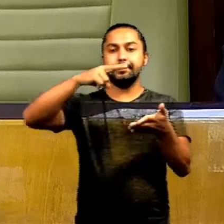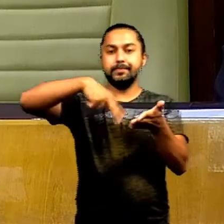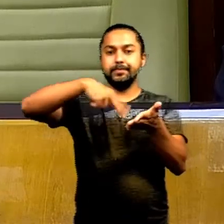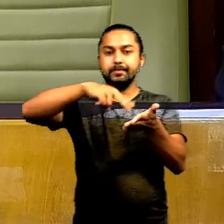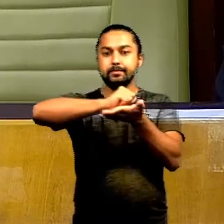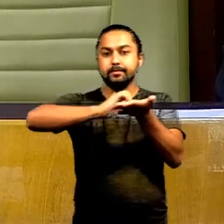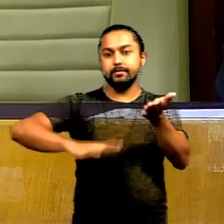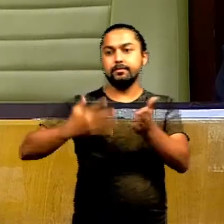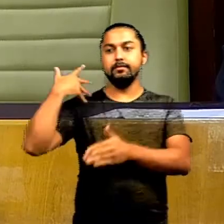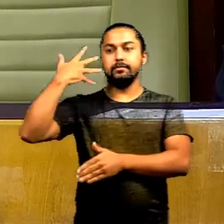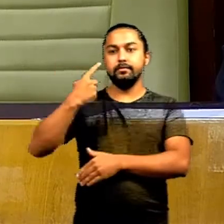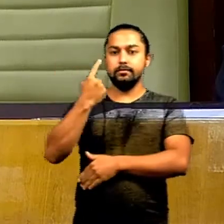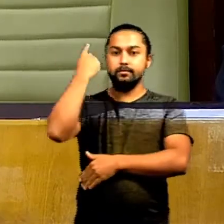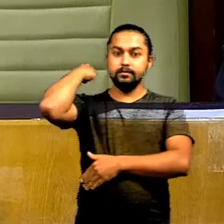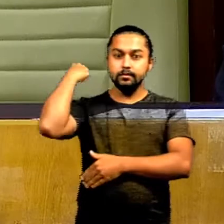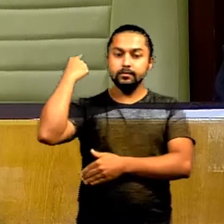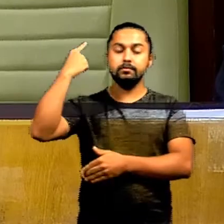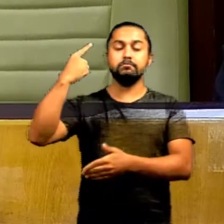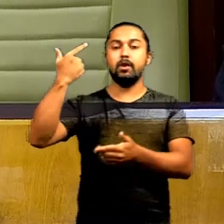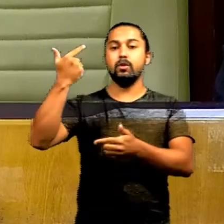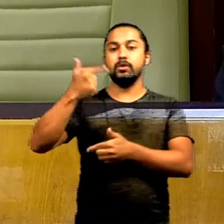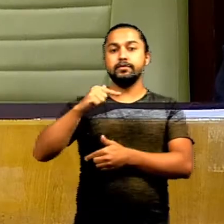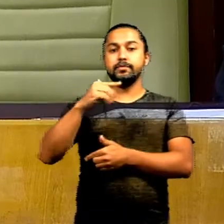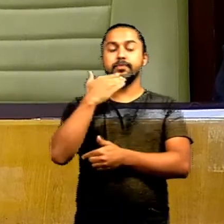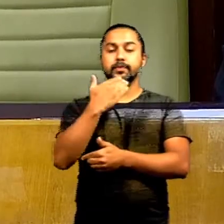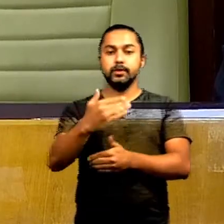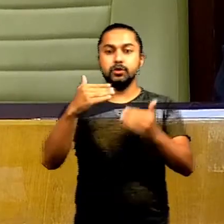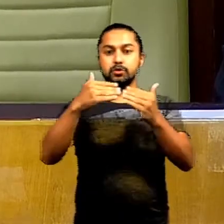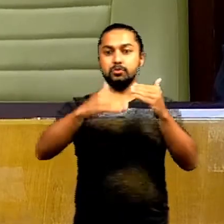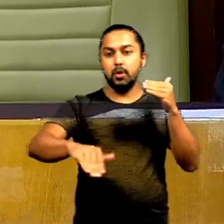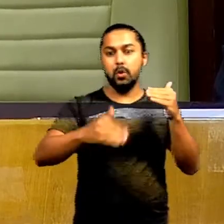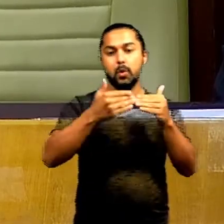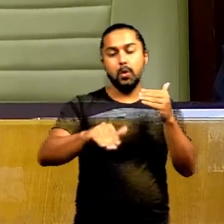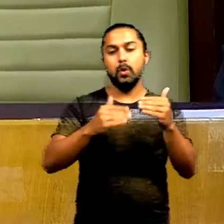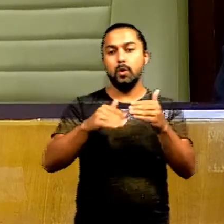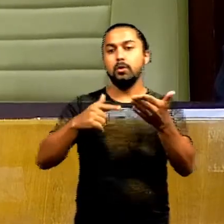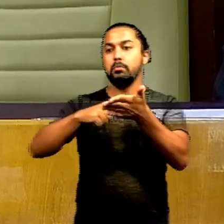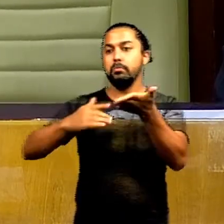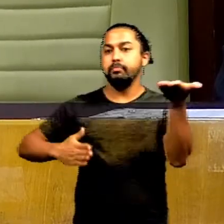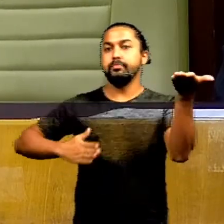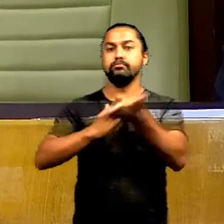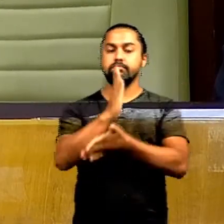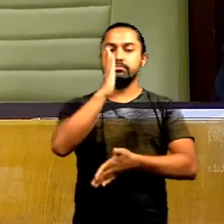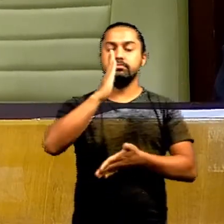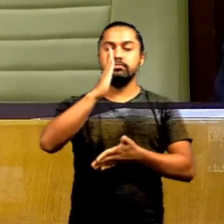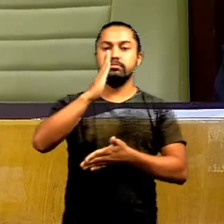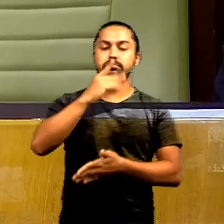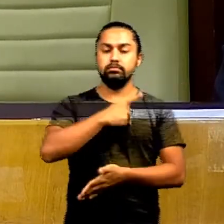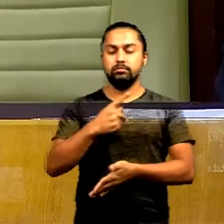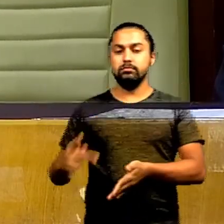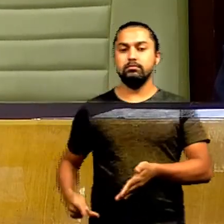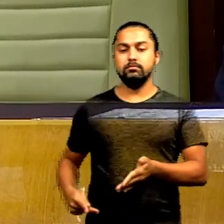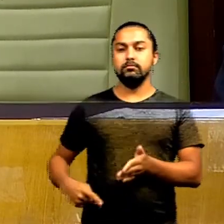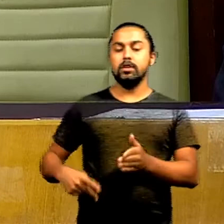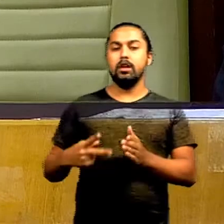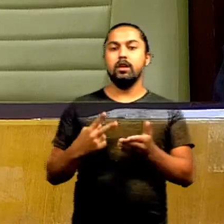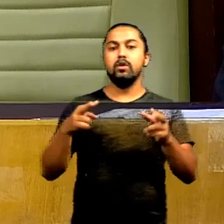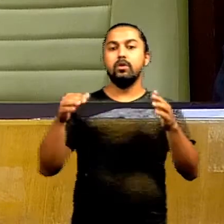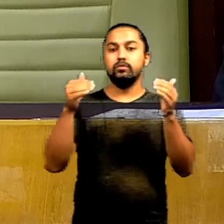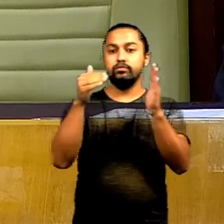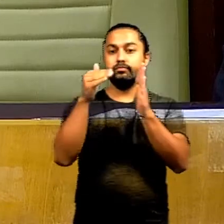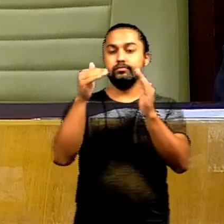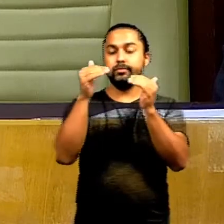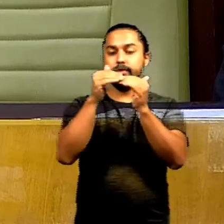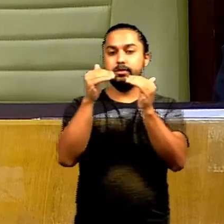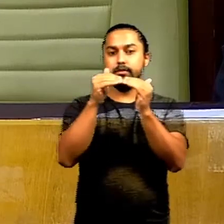para ler a ata da sessão anterior, que, não havendo pedido de retificação ou impugnação, foi declarada aprovada pelo senhor presidente de acordo